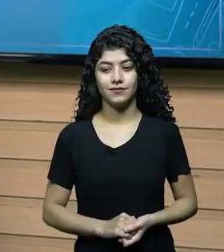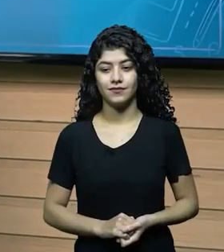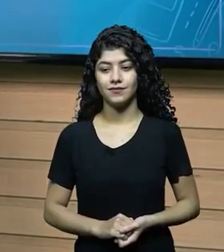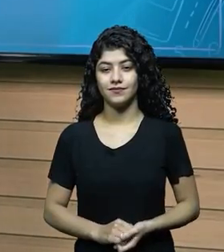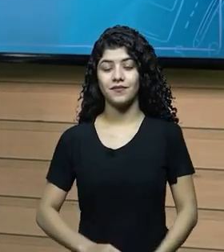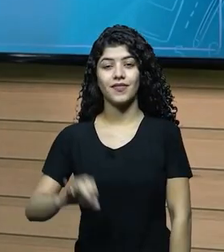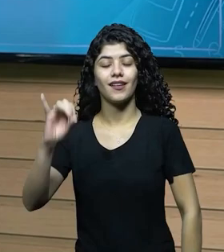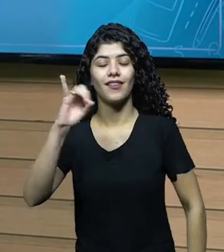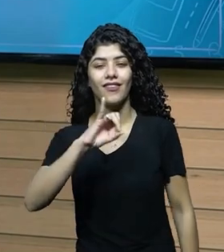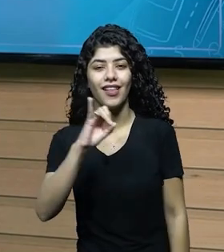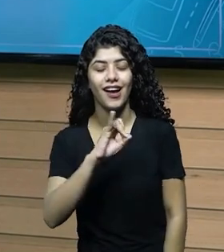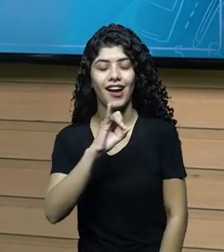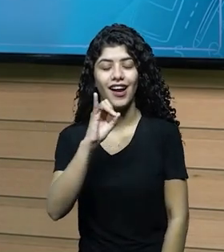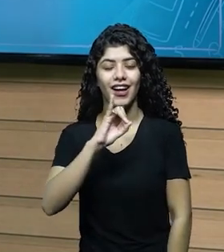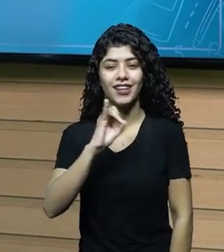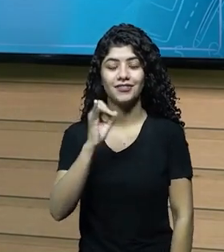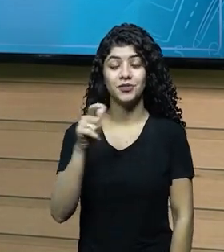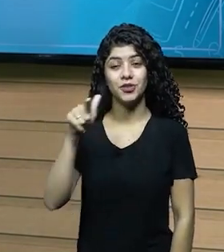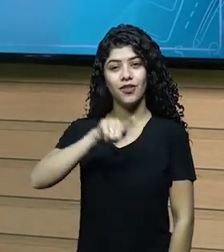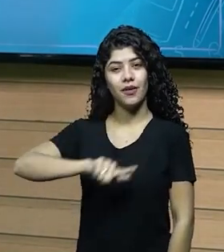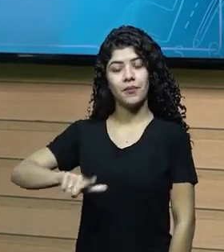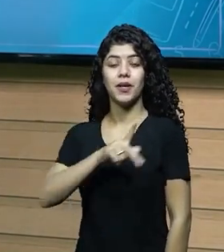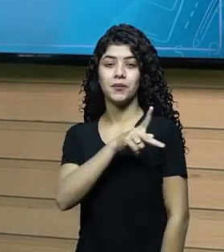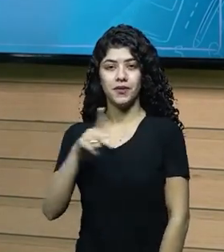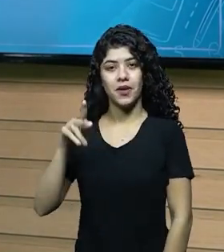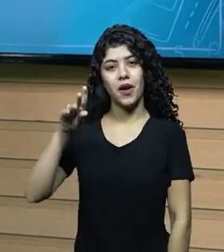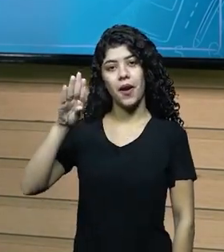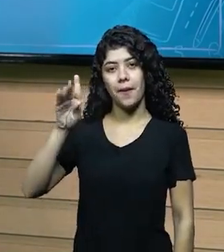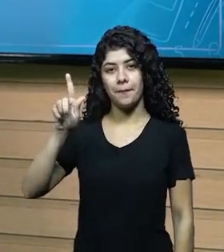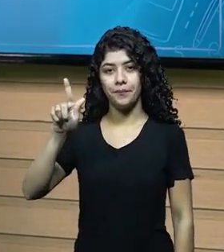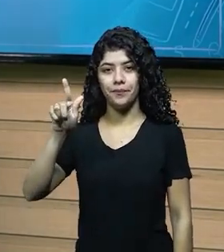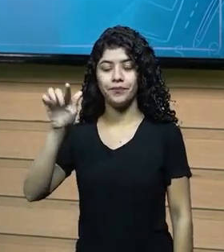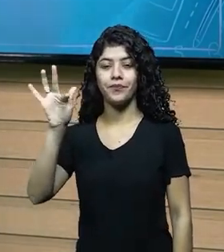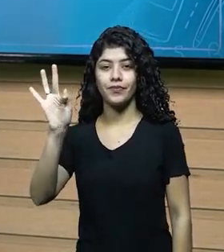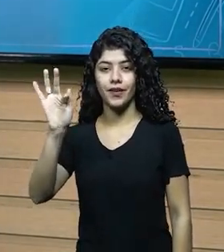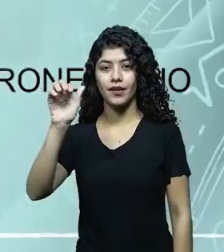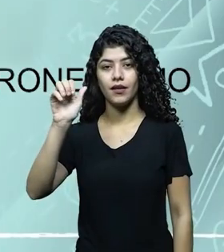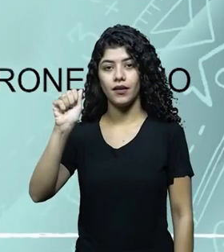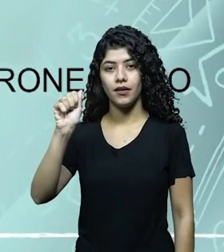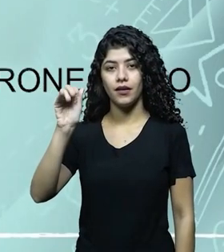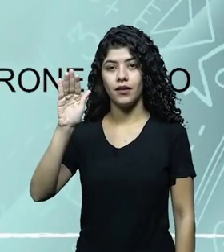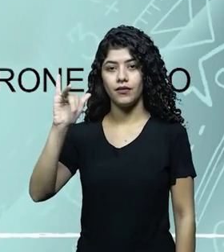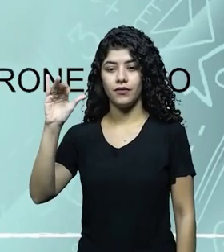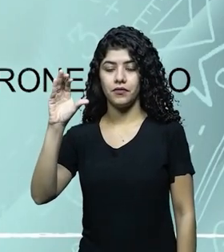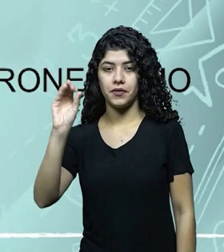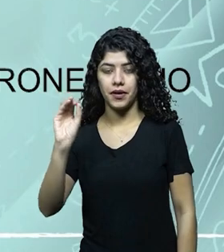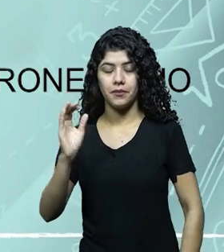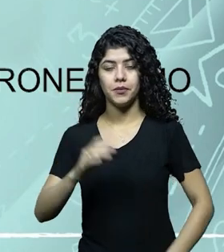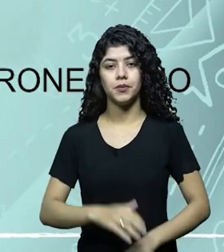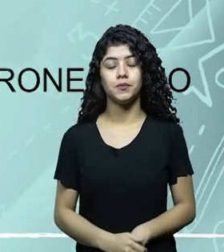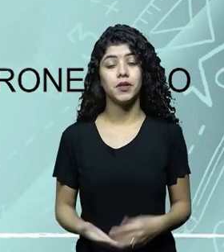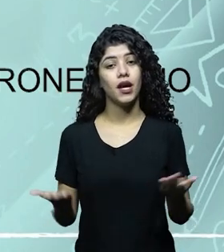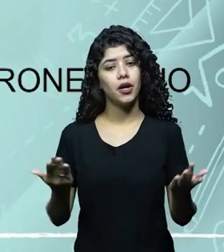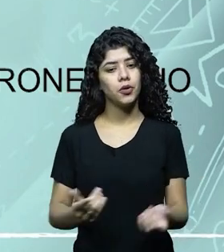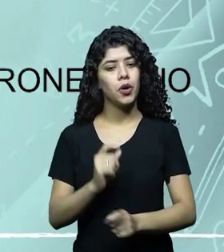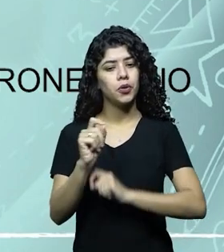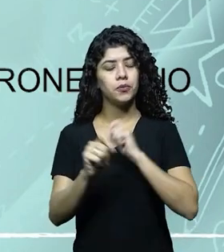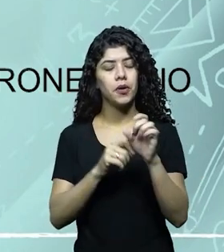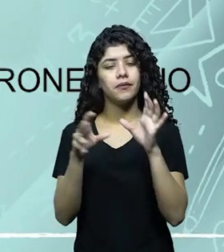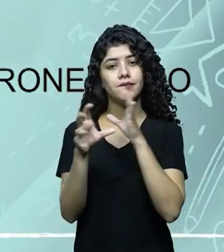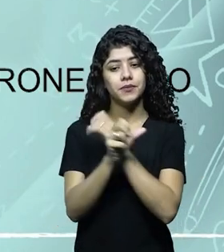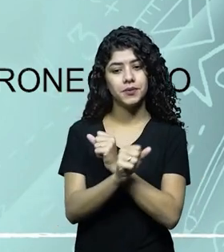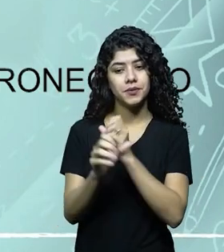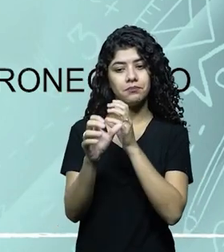Muito bem, pessoal. Aqui, mais uma vez, o professor Fábio, professor de contabilidade do Ajatec. Nossa disciplina, contabilidade